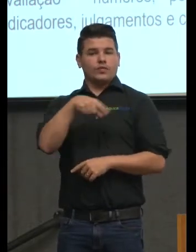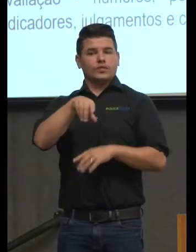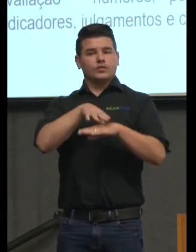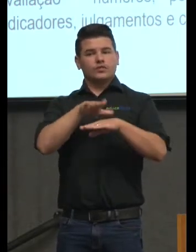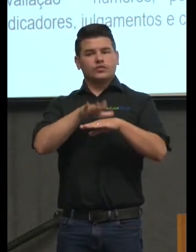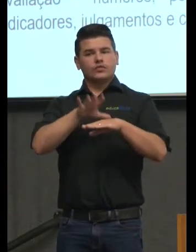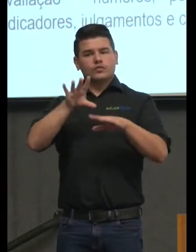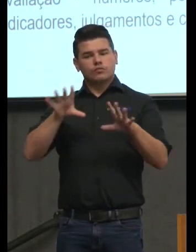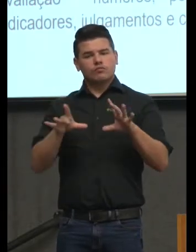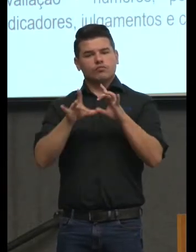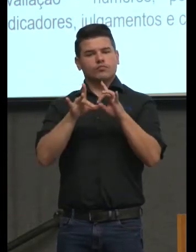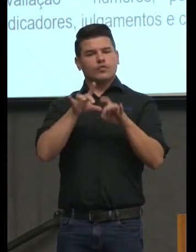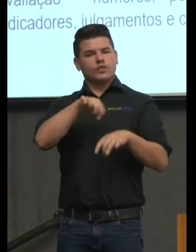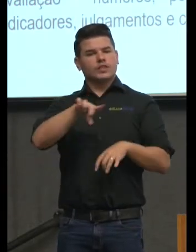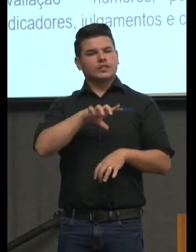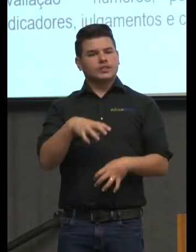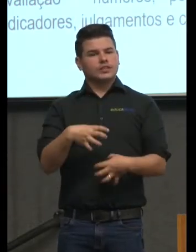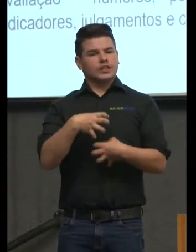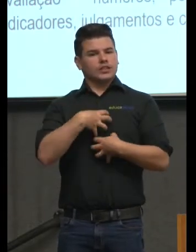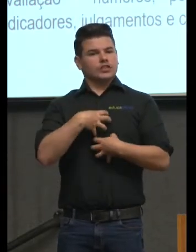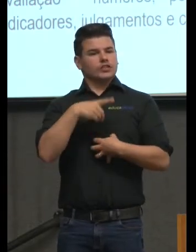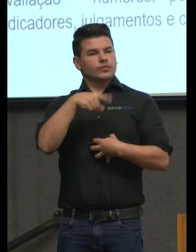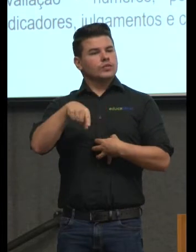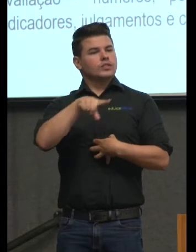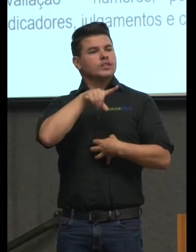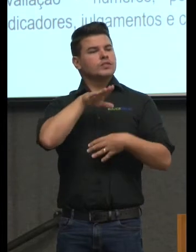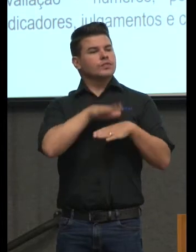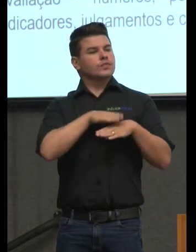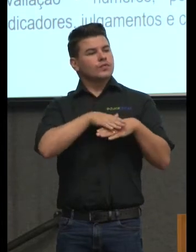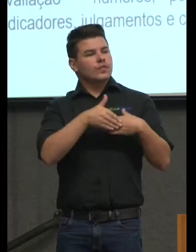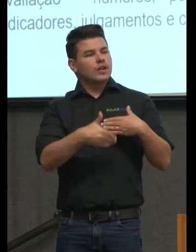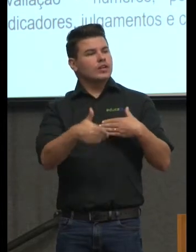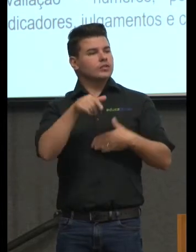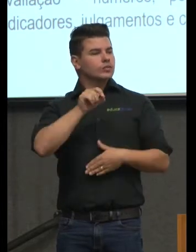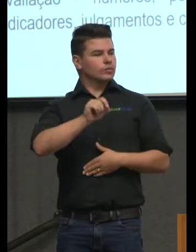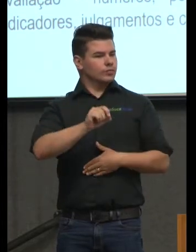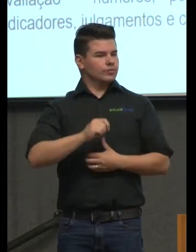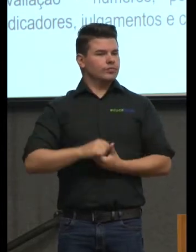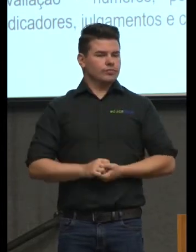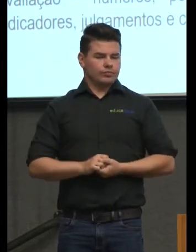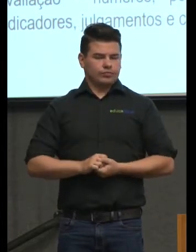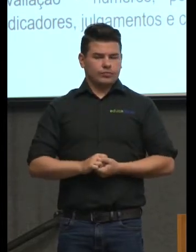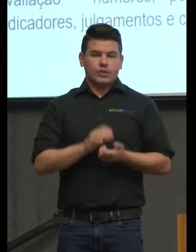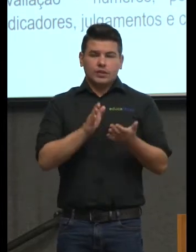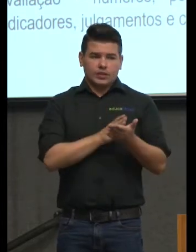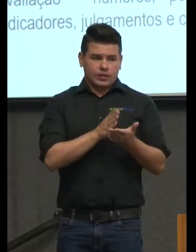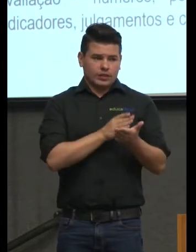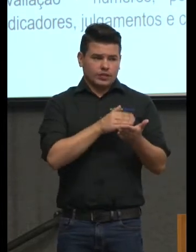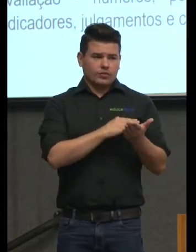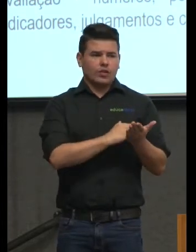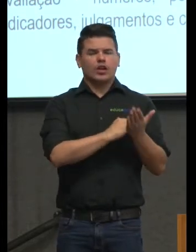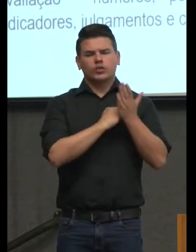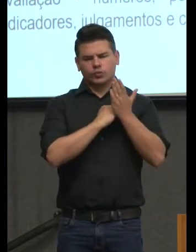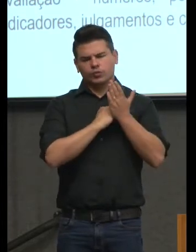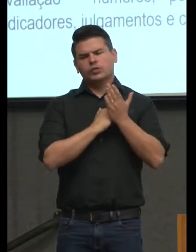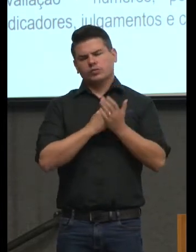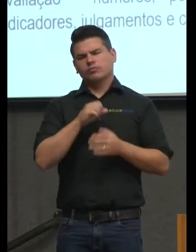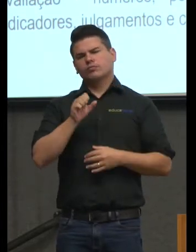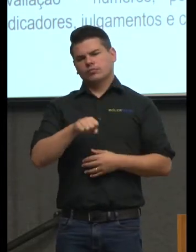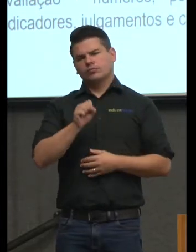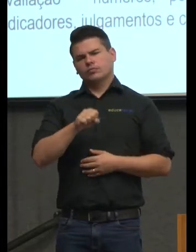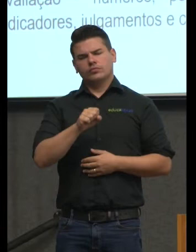sentem pelo que vocês fazem é claro que os livros nos ajudam os livros nos